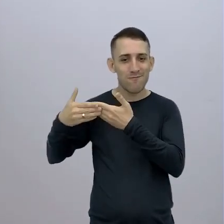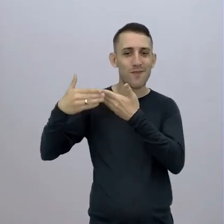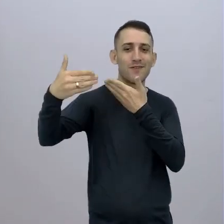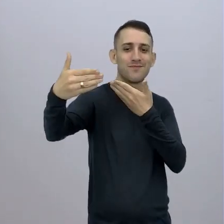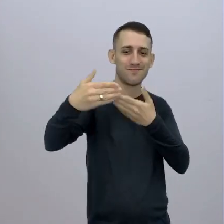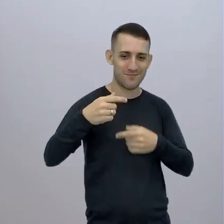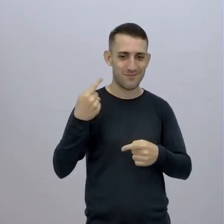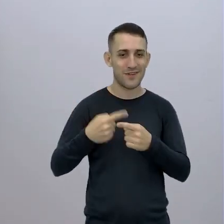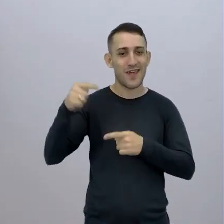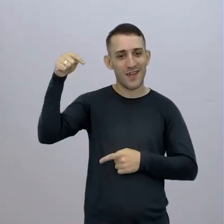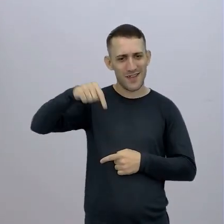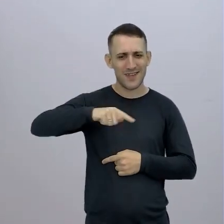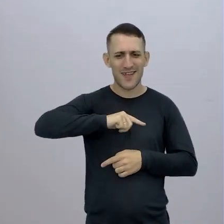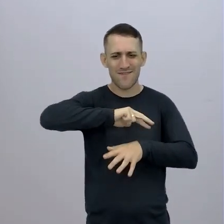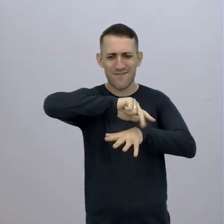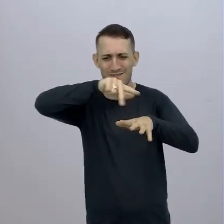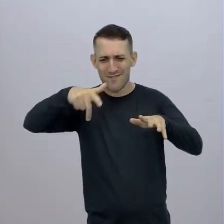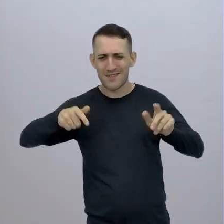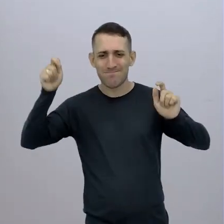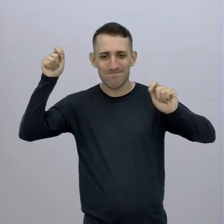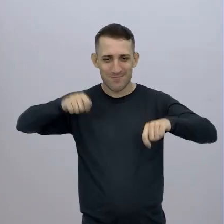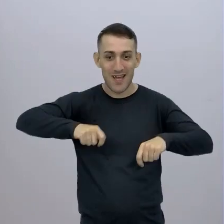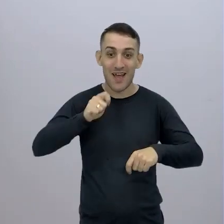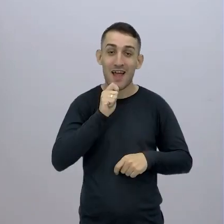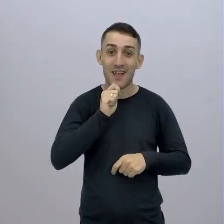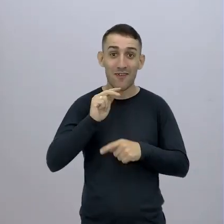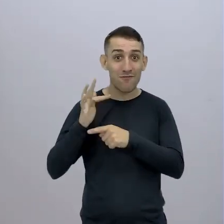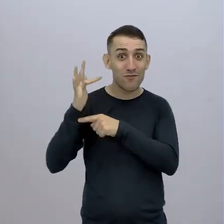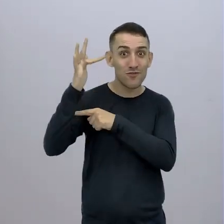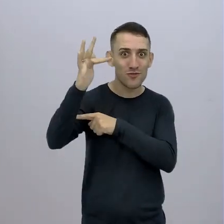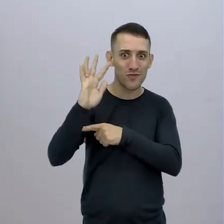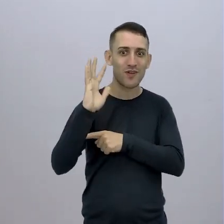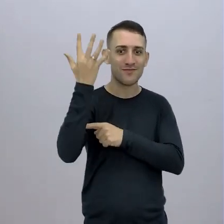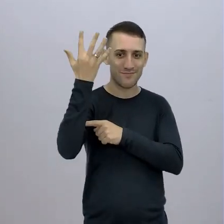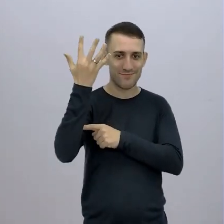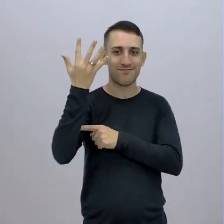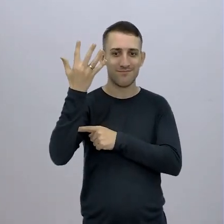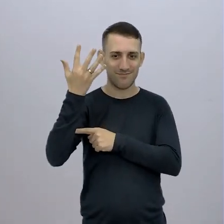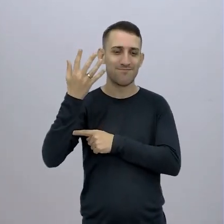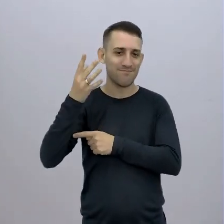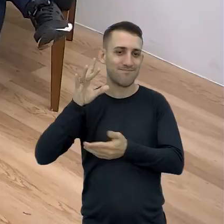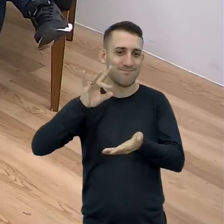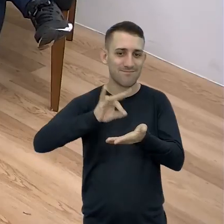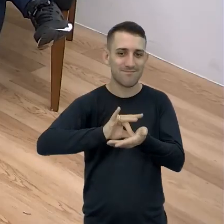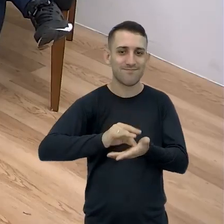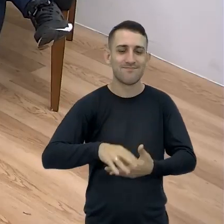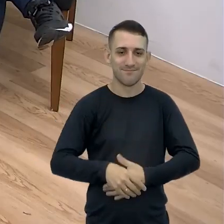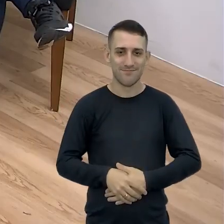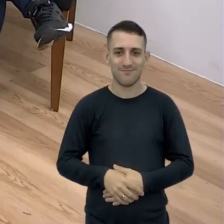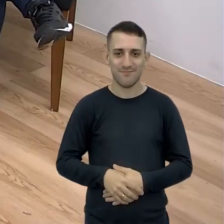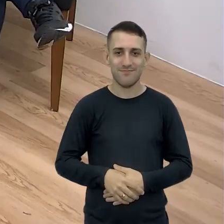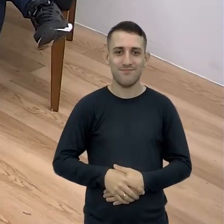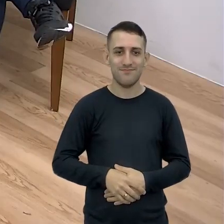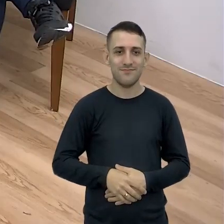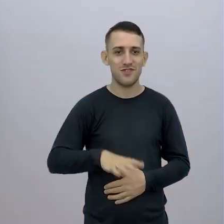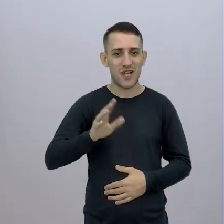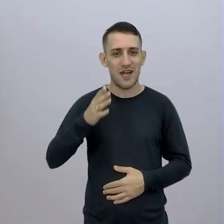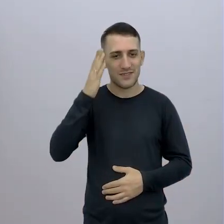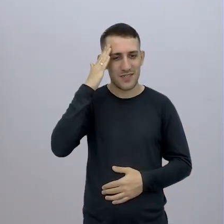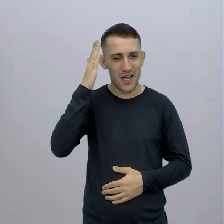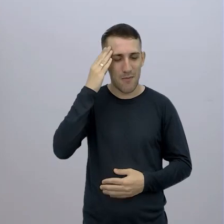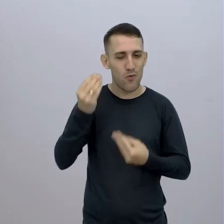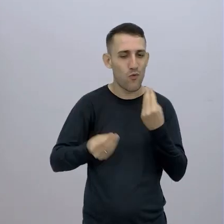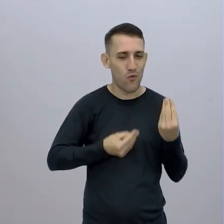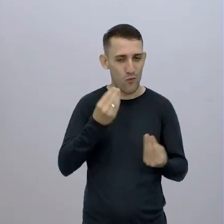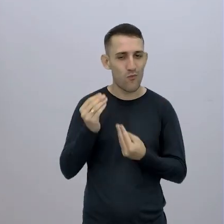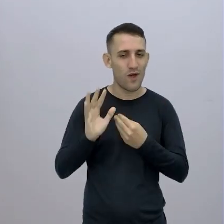aqui Ele vai ter, né? Coisa que vai acontecer ainda, né? Isso que é legal Tem coisa que vai acontecer ainda Exatamente Já viu uma prévia Com a gente, né?